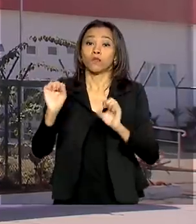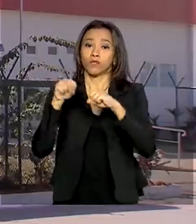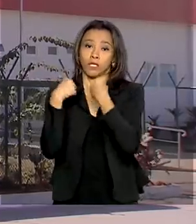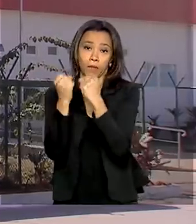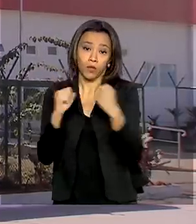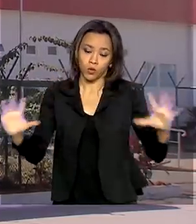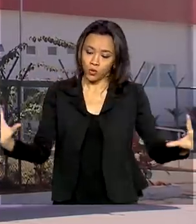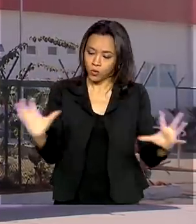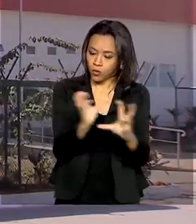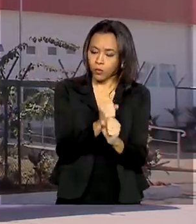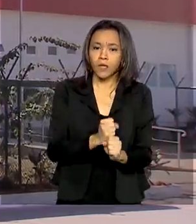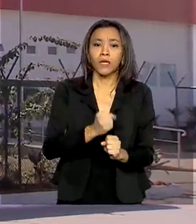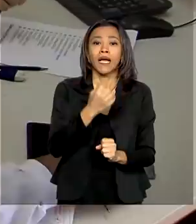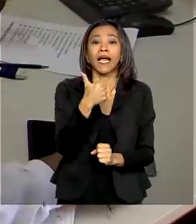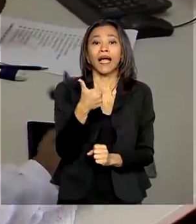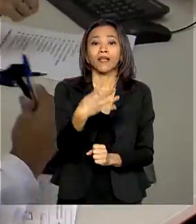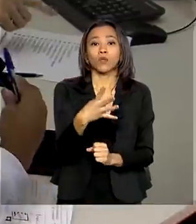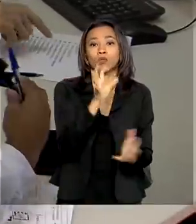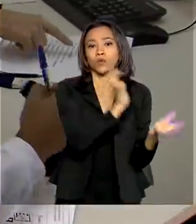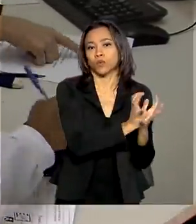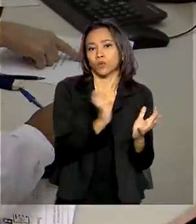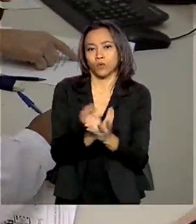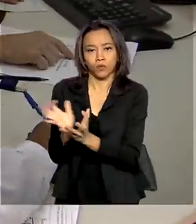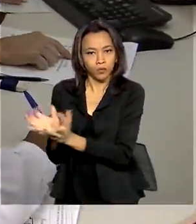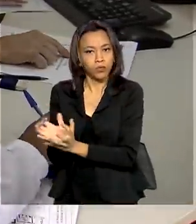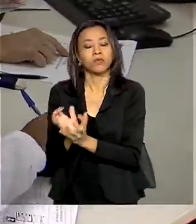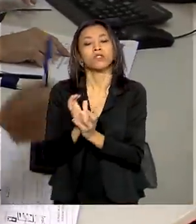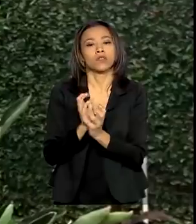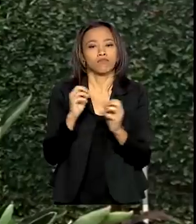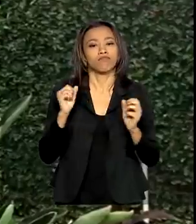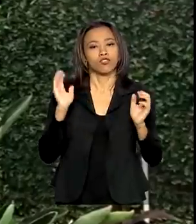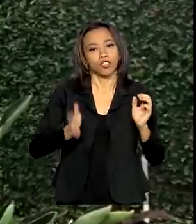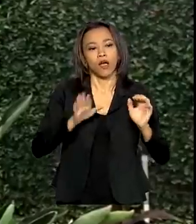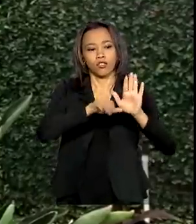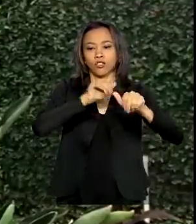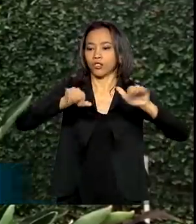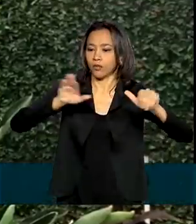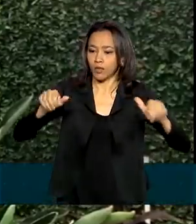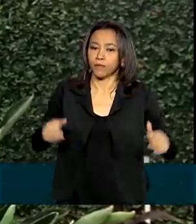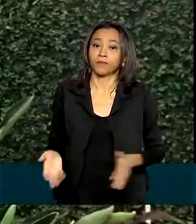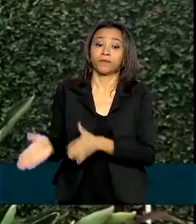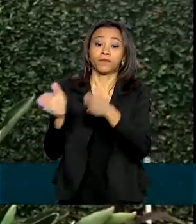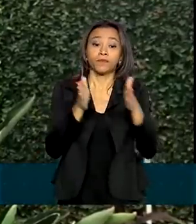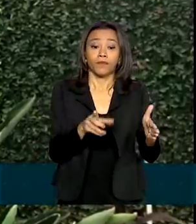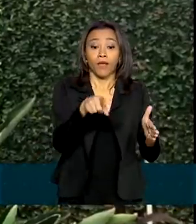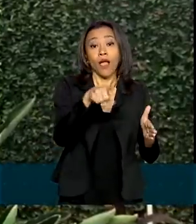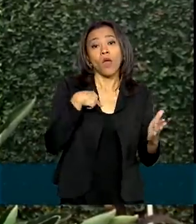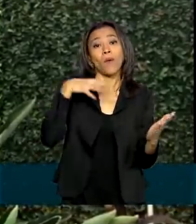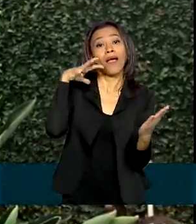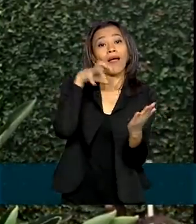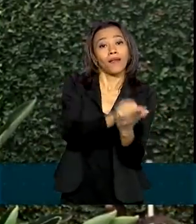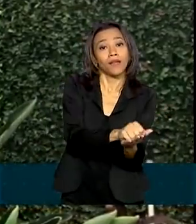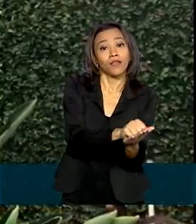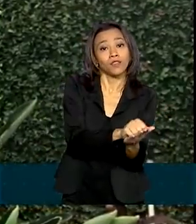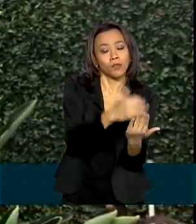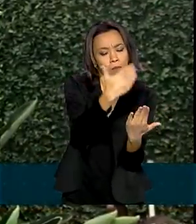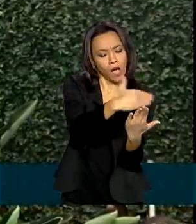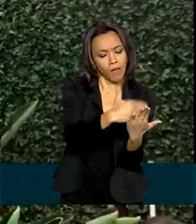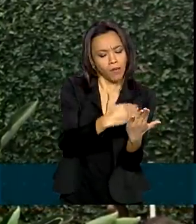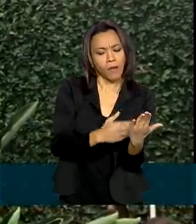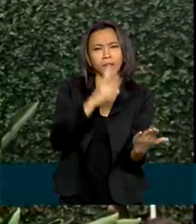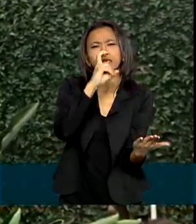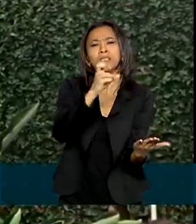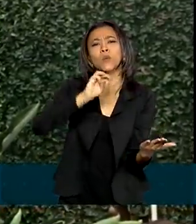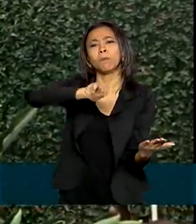14 categorias do setor estão sendo requisitadas. É uma espécie de cadastro reserva com vagas para 5 milhões de